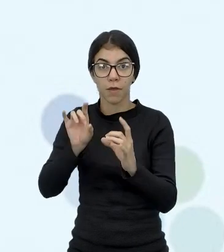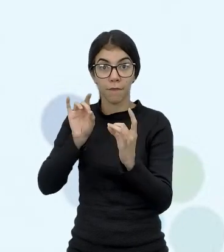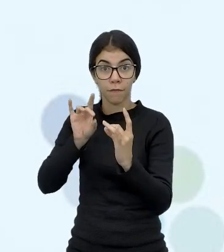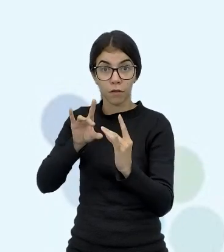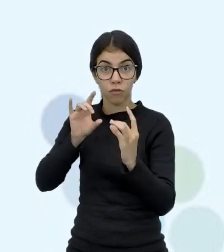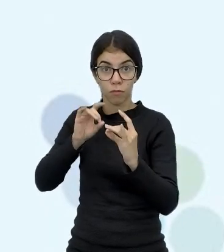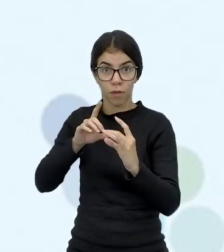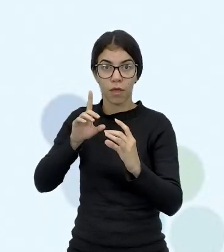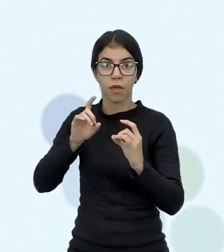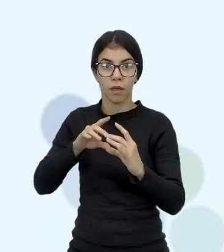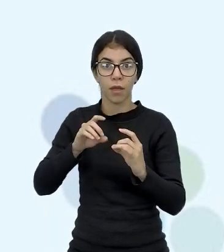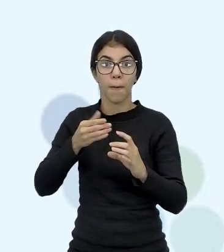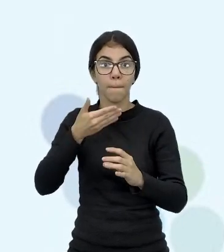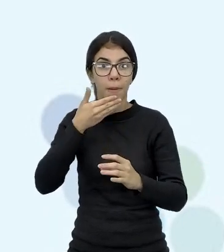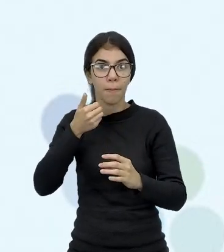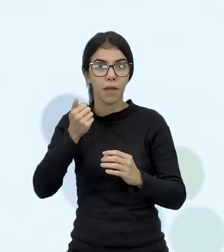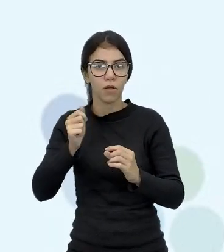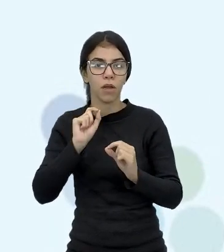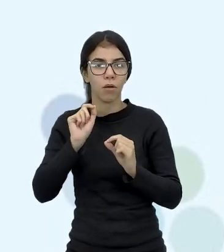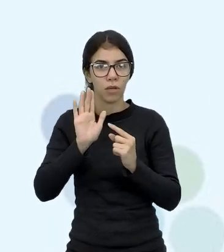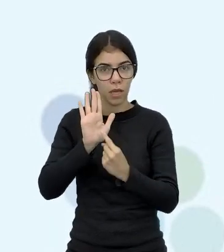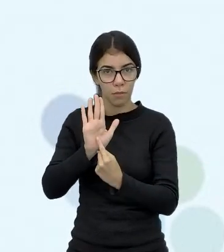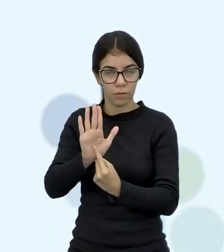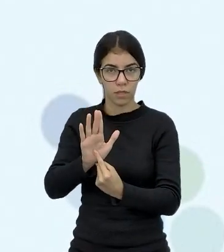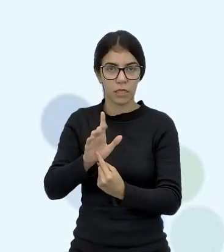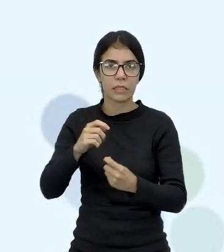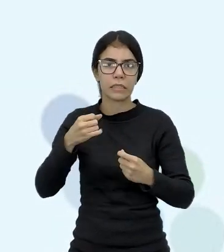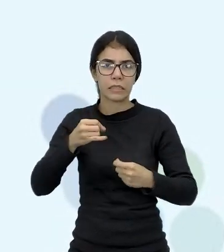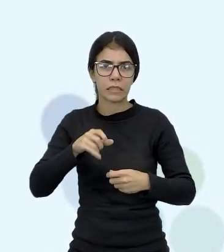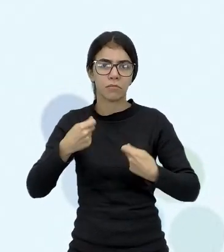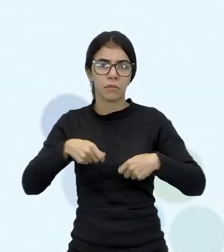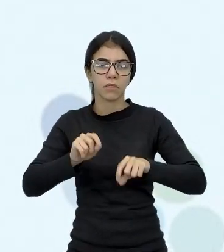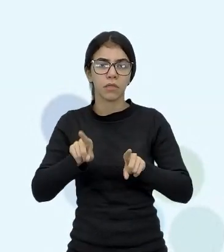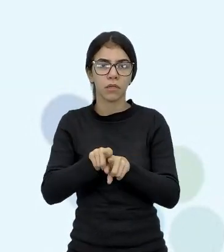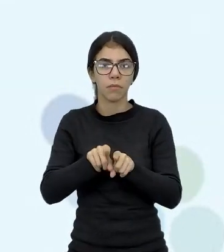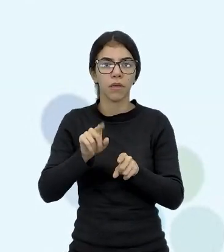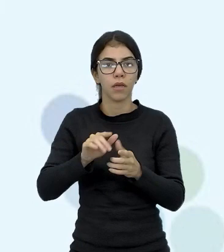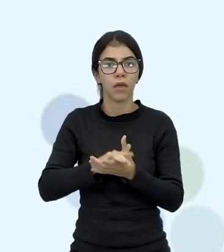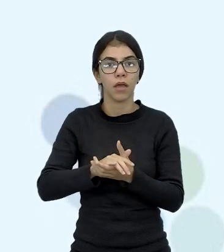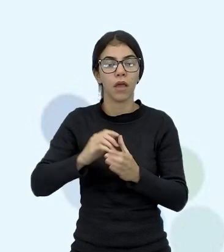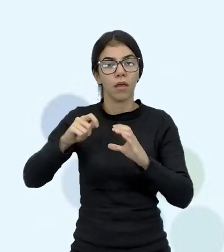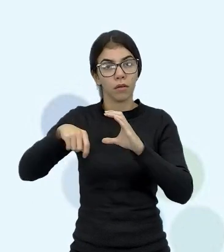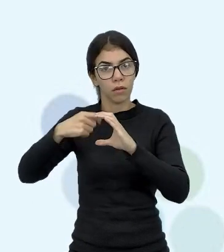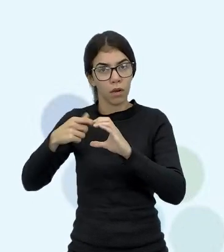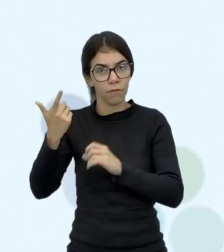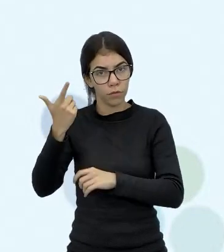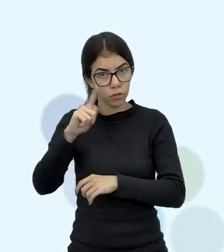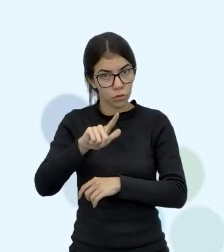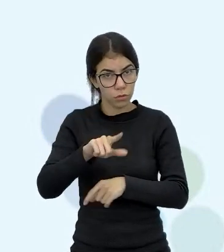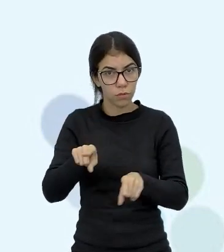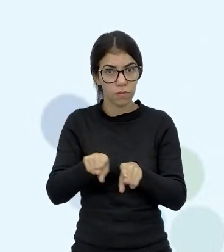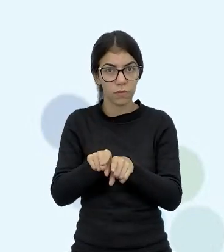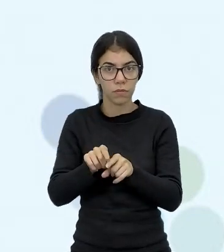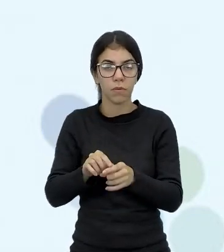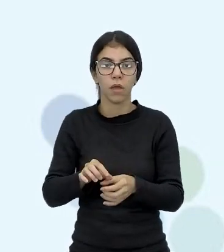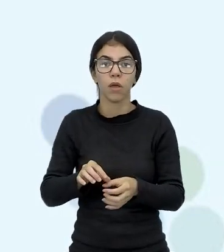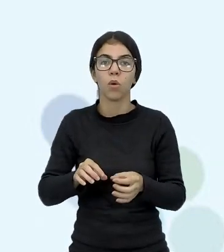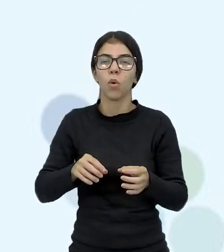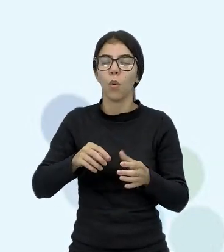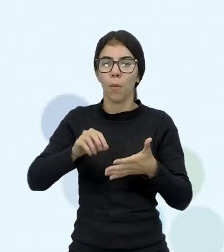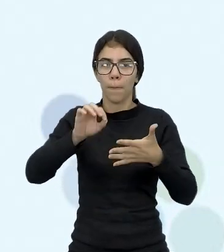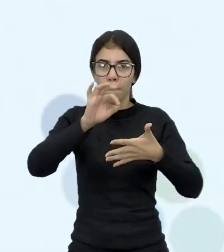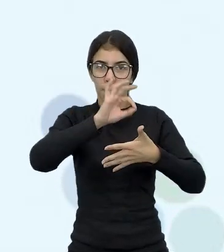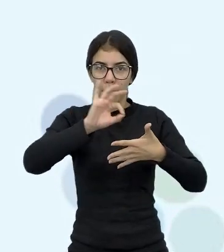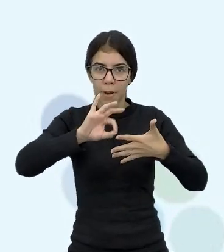para melhorar a apresentação. Se for necessário, faça uma regravação com as novas melhorias.